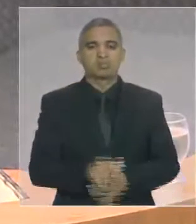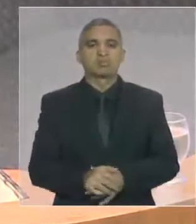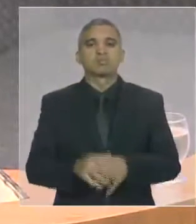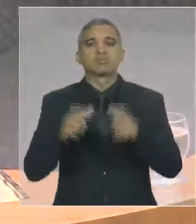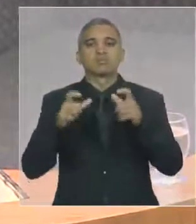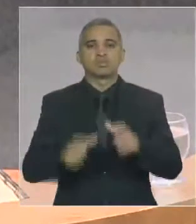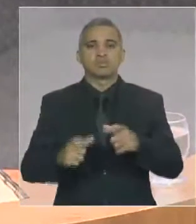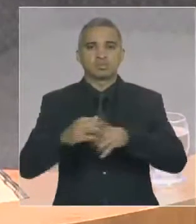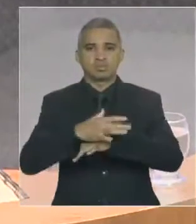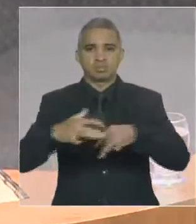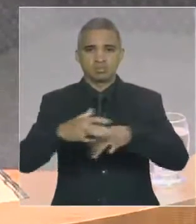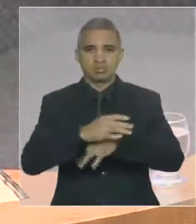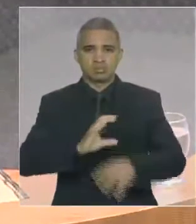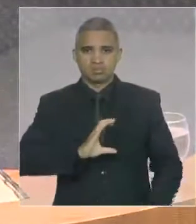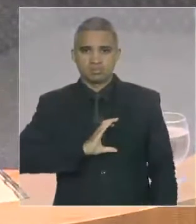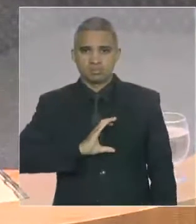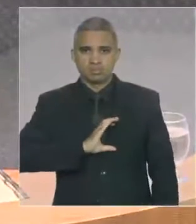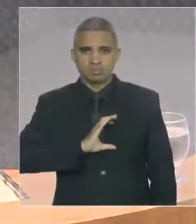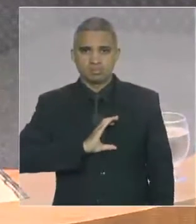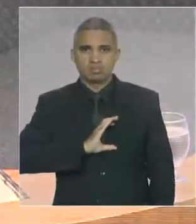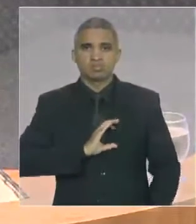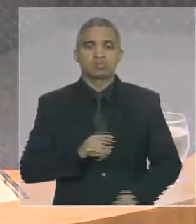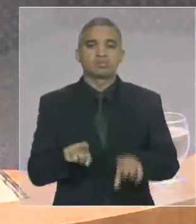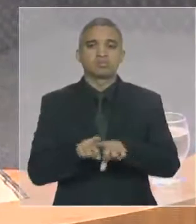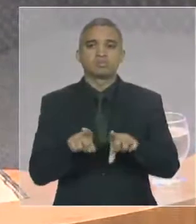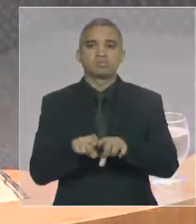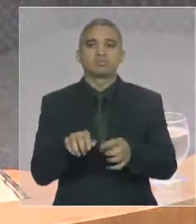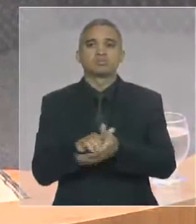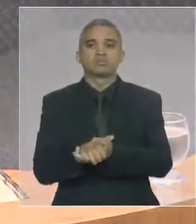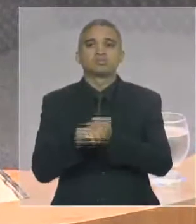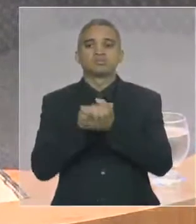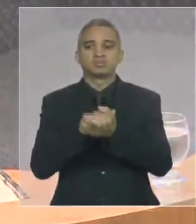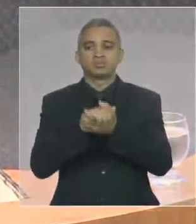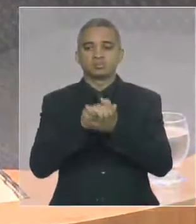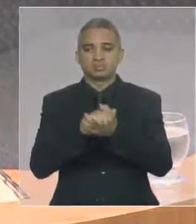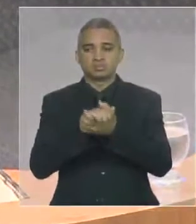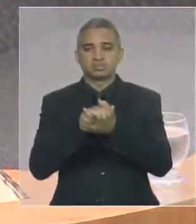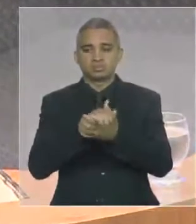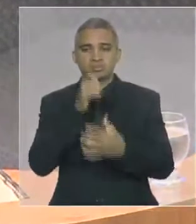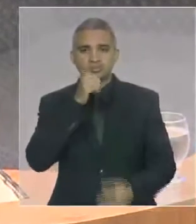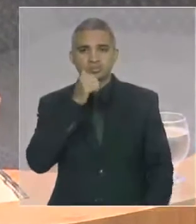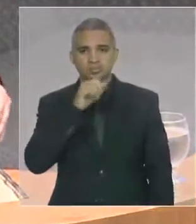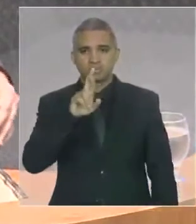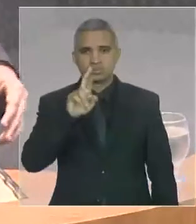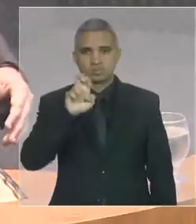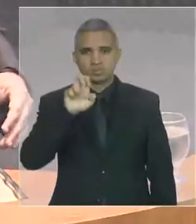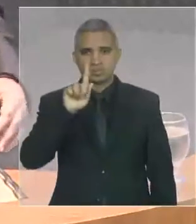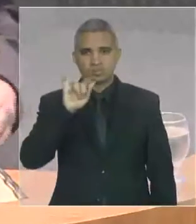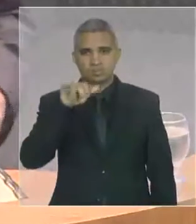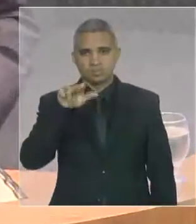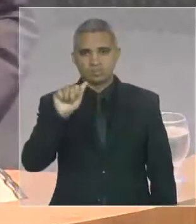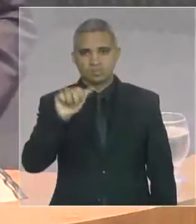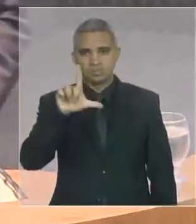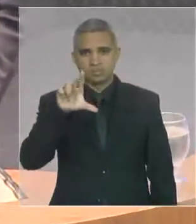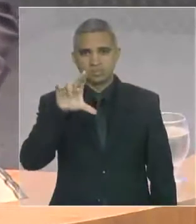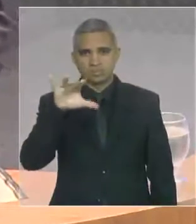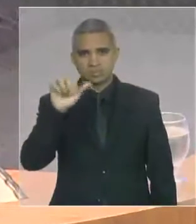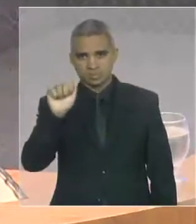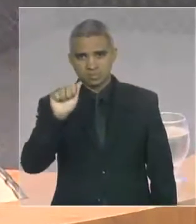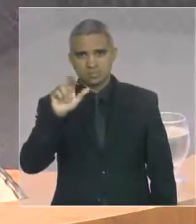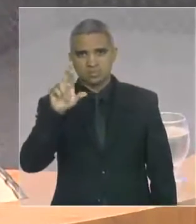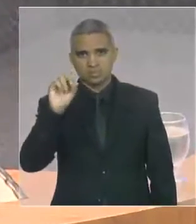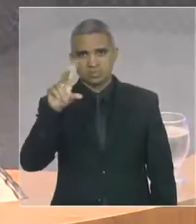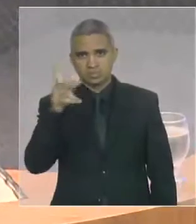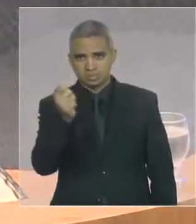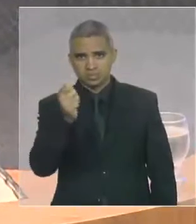Caxias. Quero cumprimentar a excelentíssima senhora Regina Lúcia de Almeida Rocha, digna chefe do